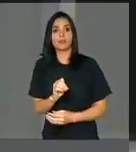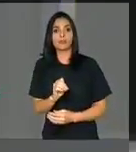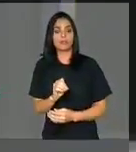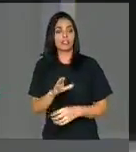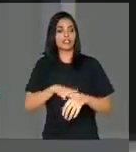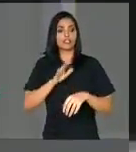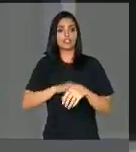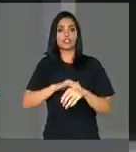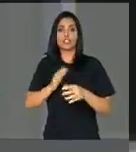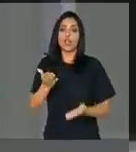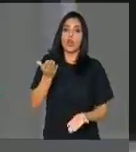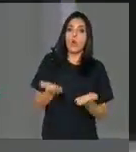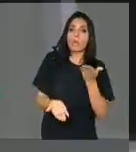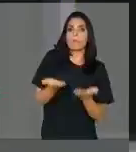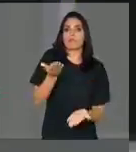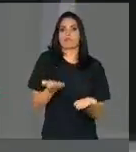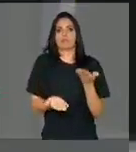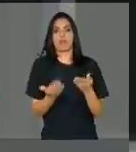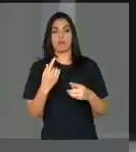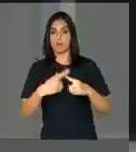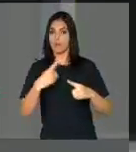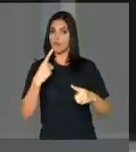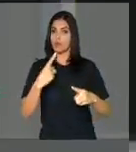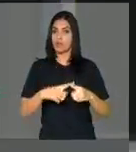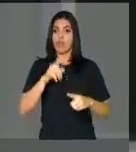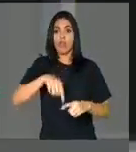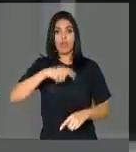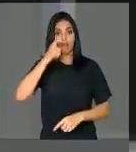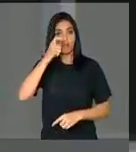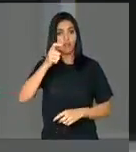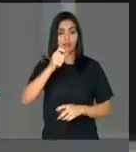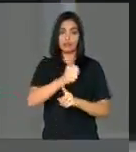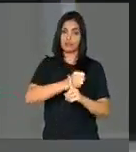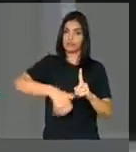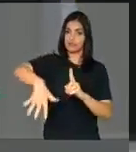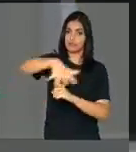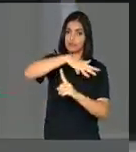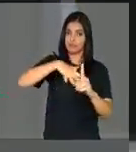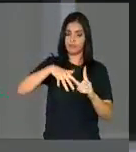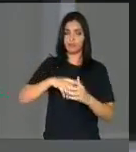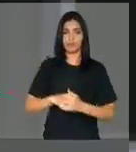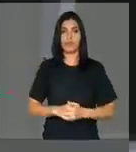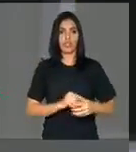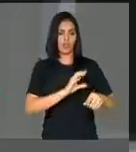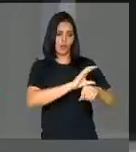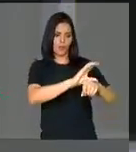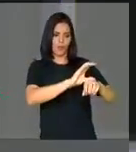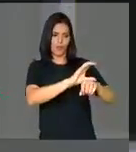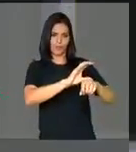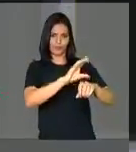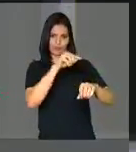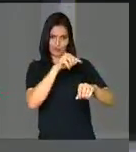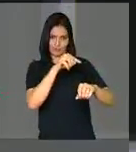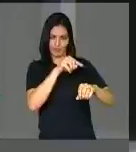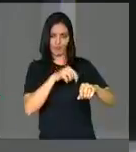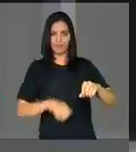isso no ponto de vista do interesse da sociedade. Se a Constituição Federal